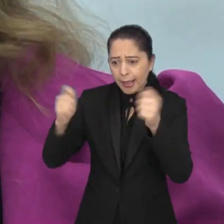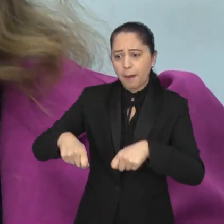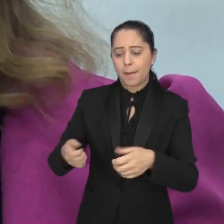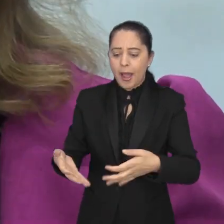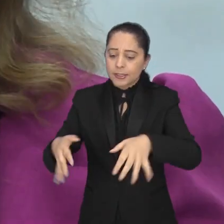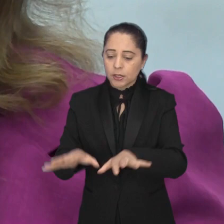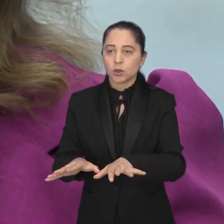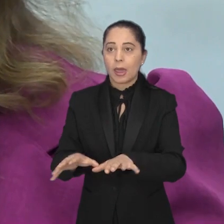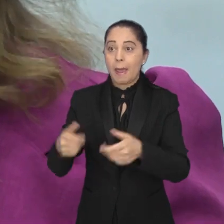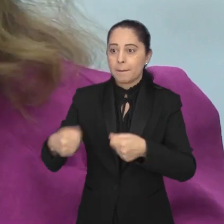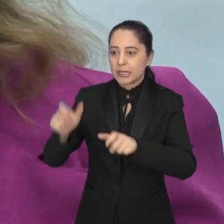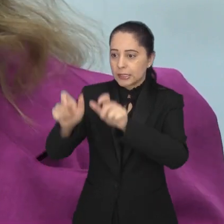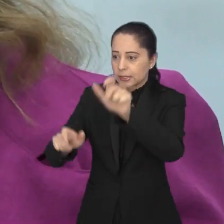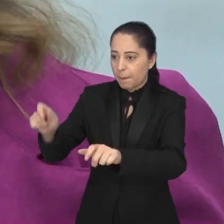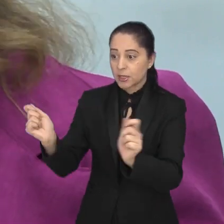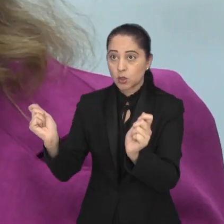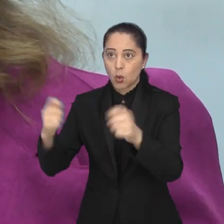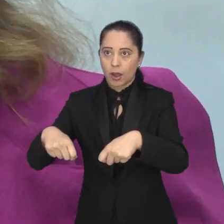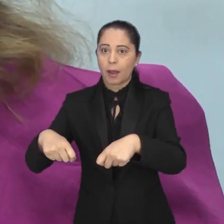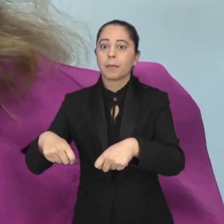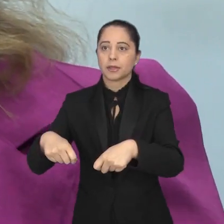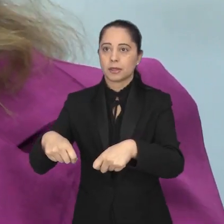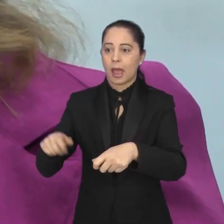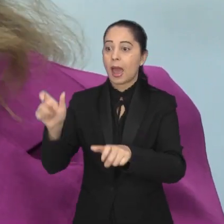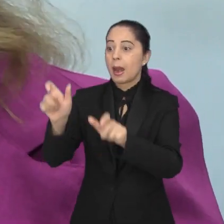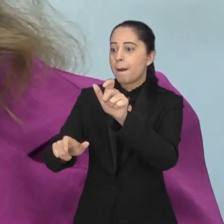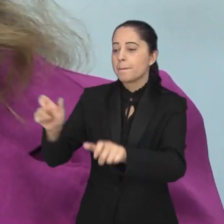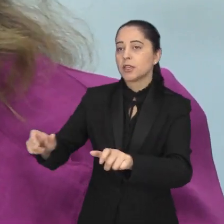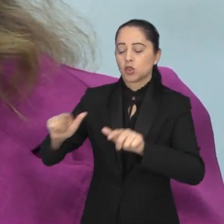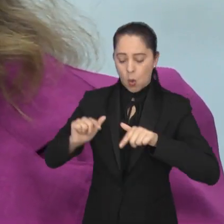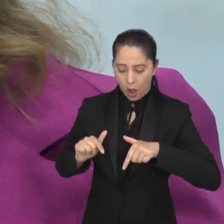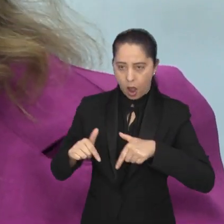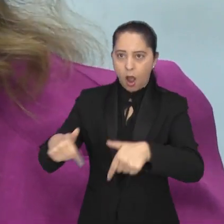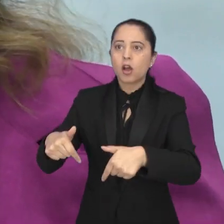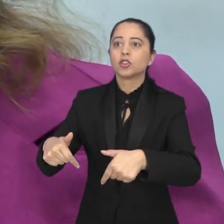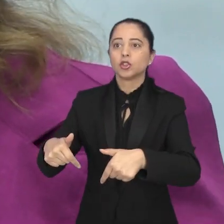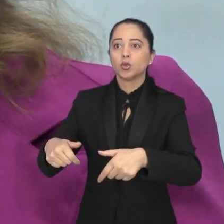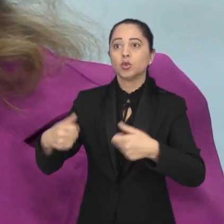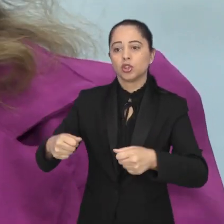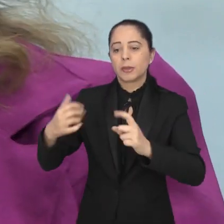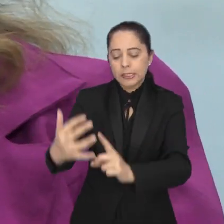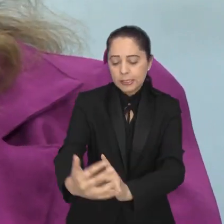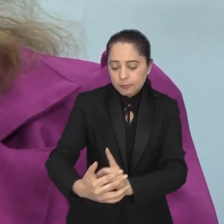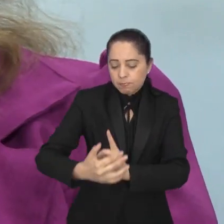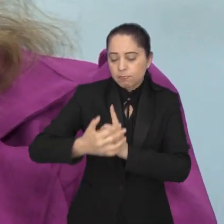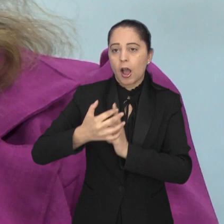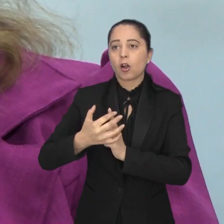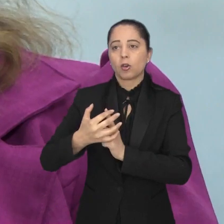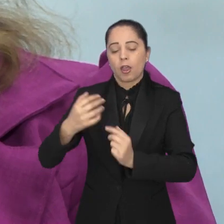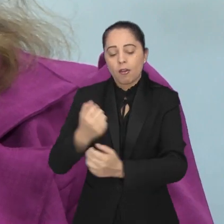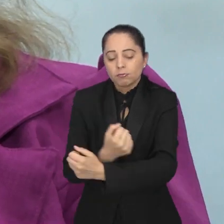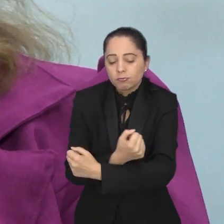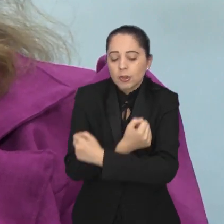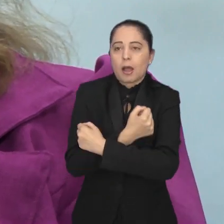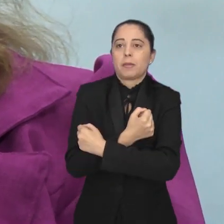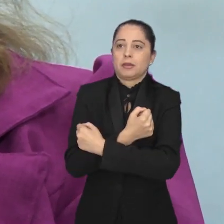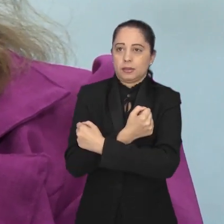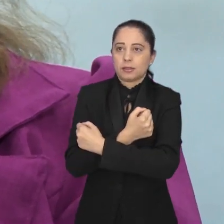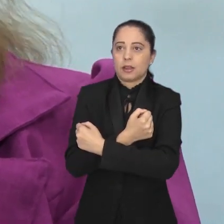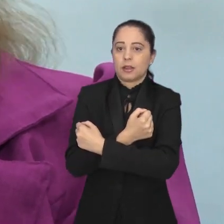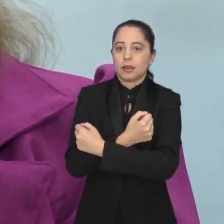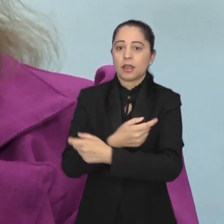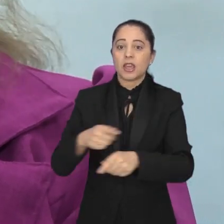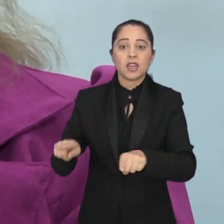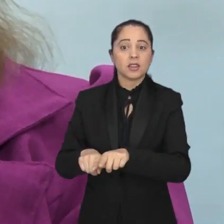pessoas capacitadas, pessoas que tenham disponibilidade para acolher essas famílias, para abraçar essa